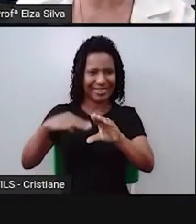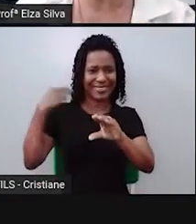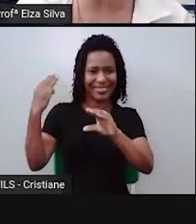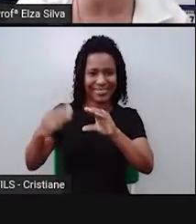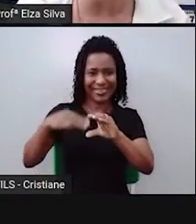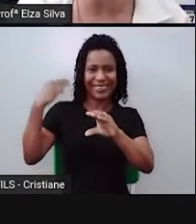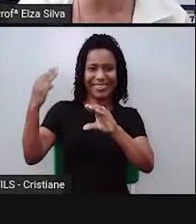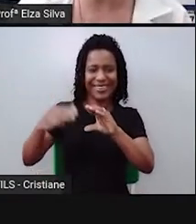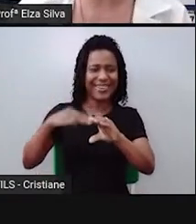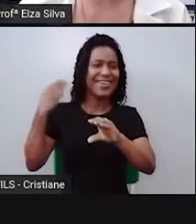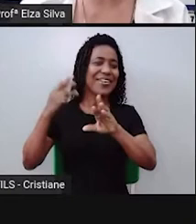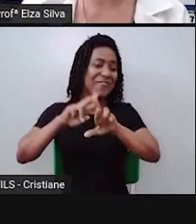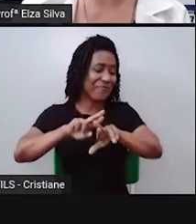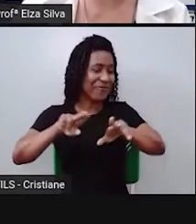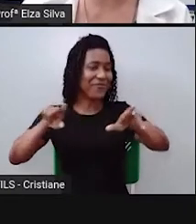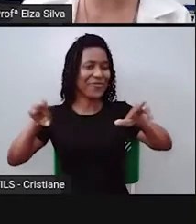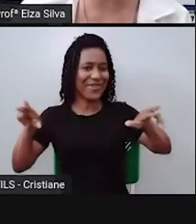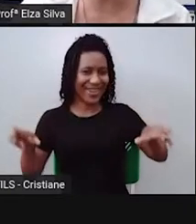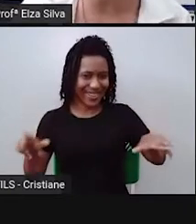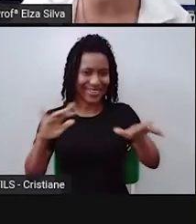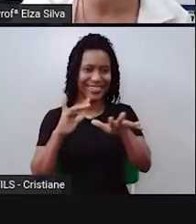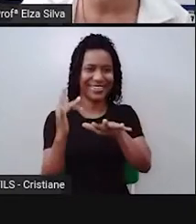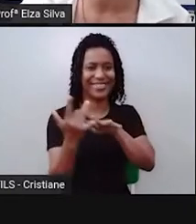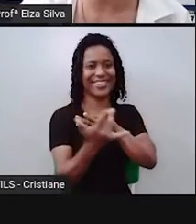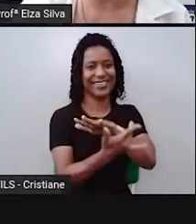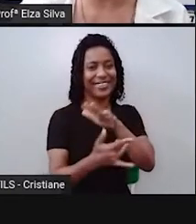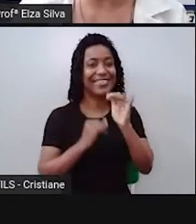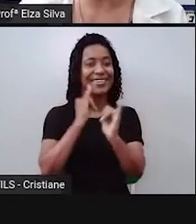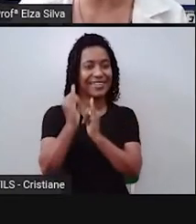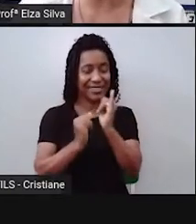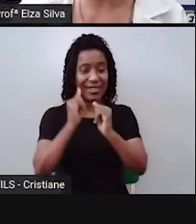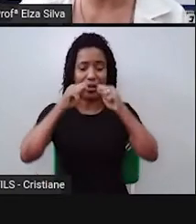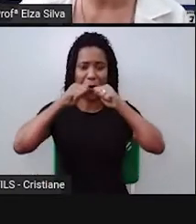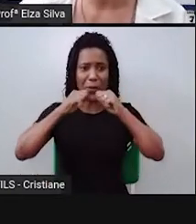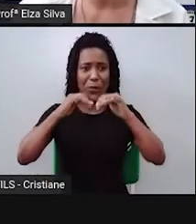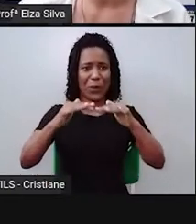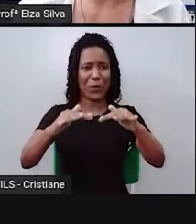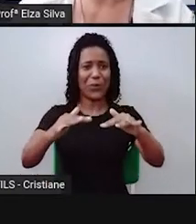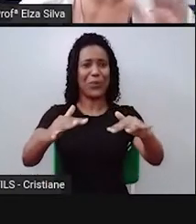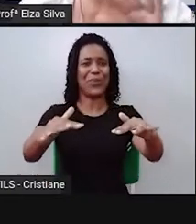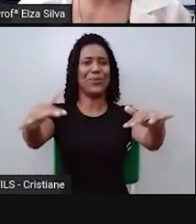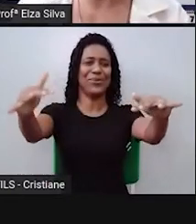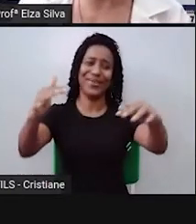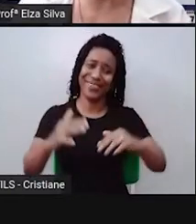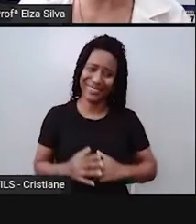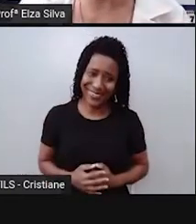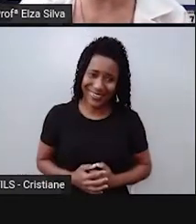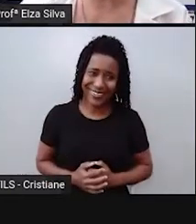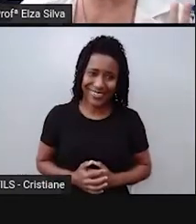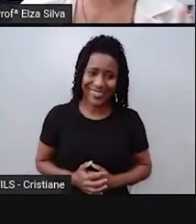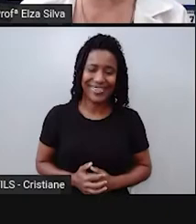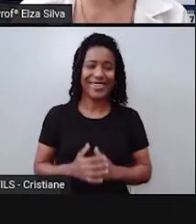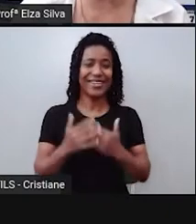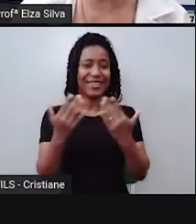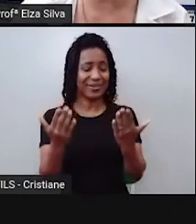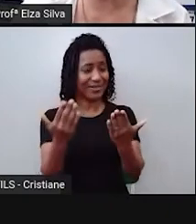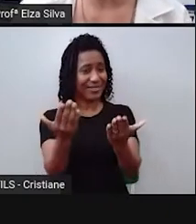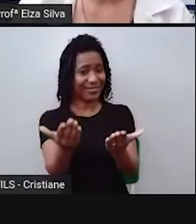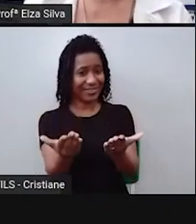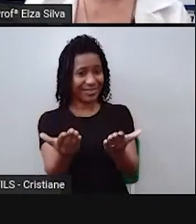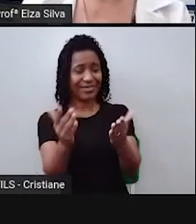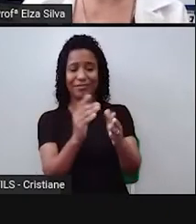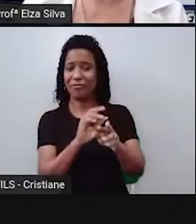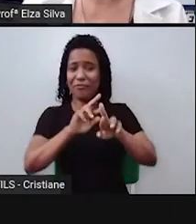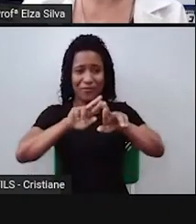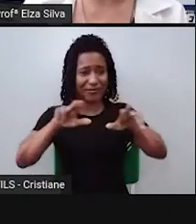plataformas da internet de um modo geral. Não é verdade? Então, basta acessar essas plataformas